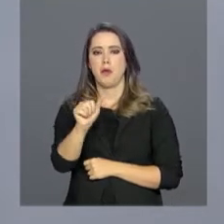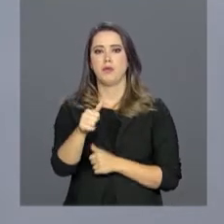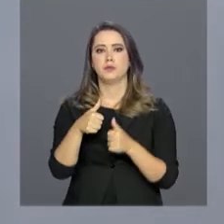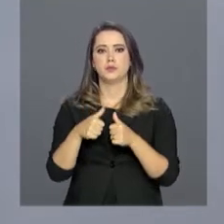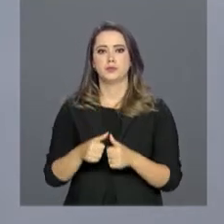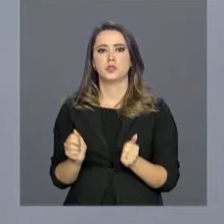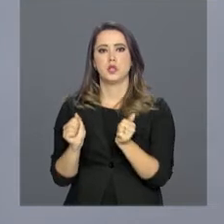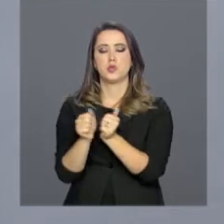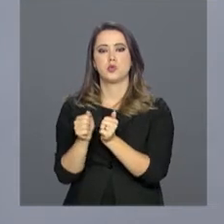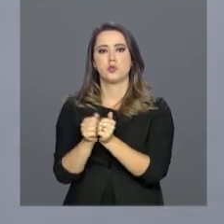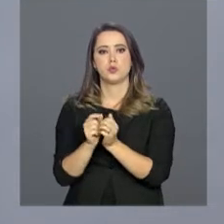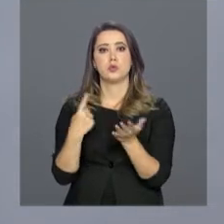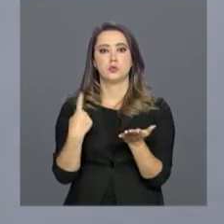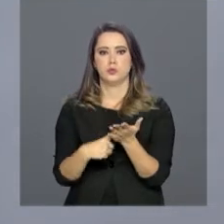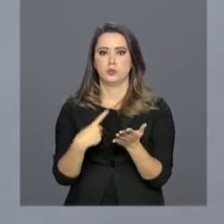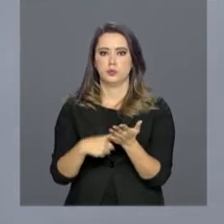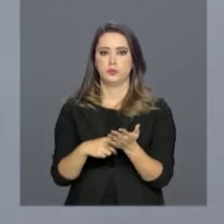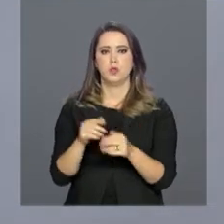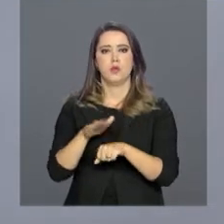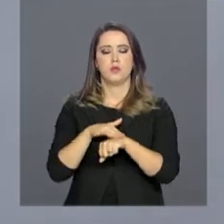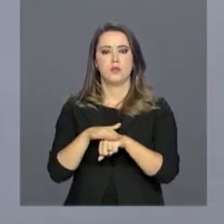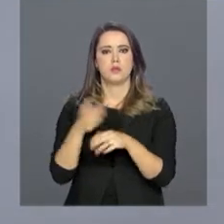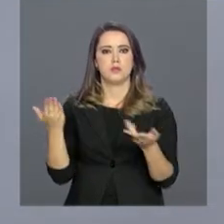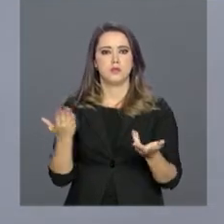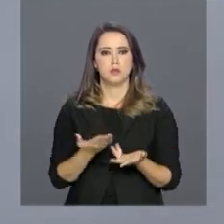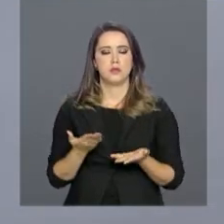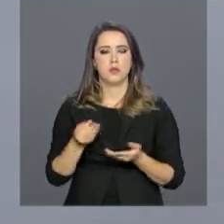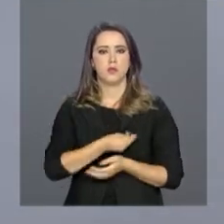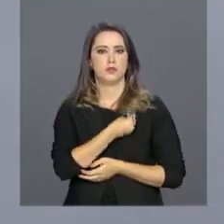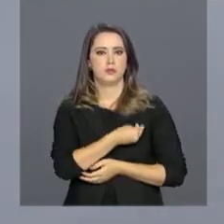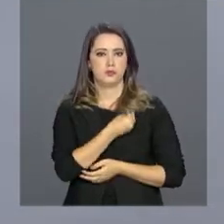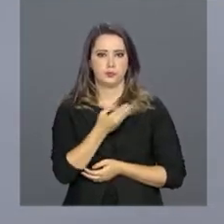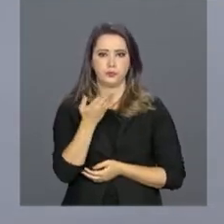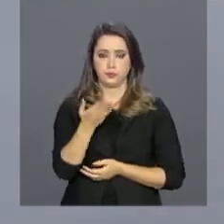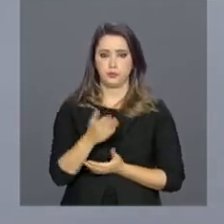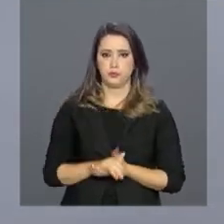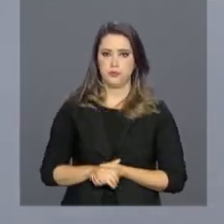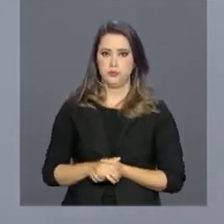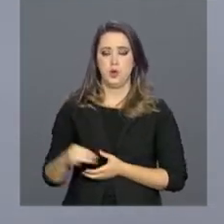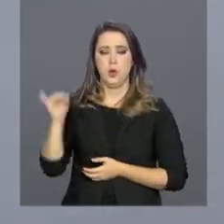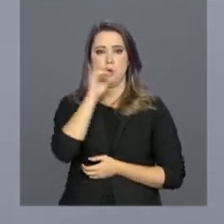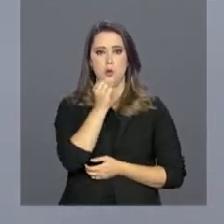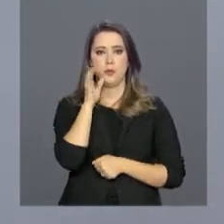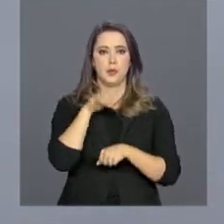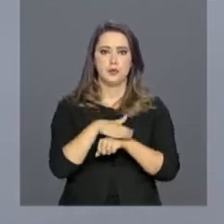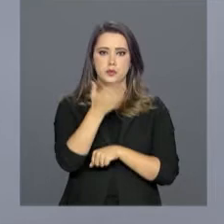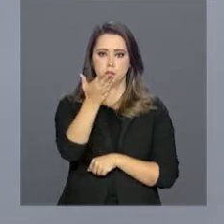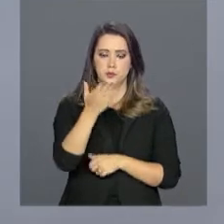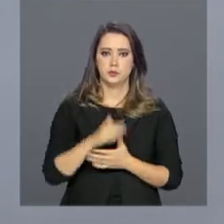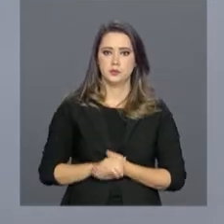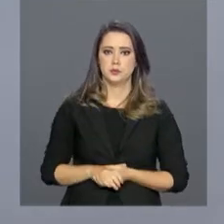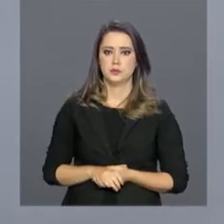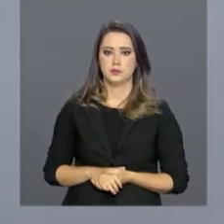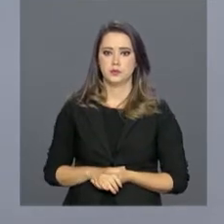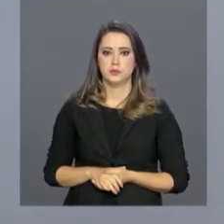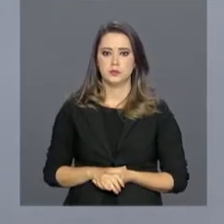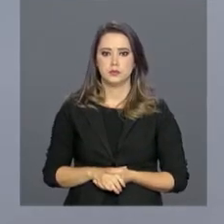Diorti, está acompanhando esta agenda e conversa agora com a gente ao vivo. Olá, Paola, boa noite para você.